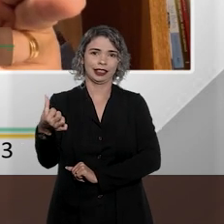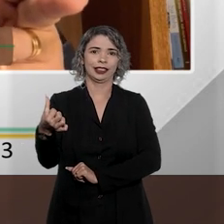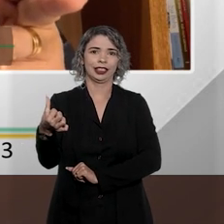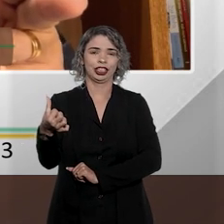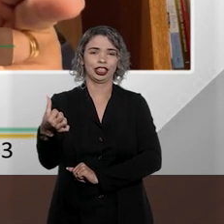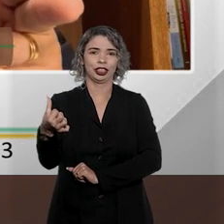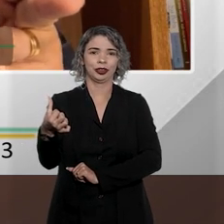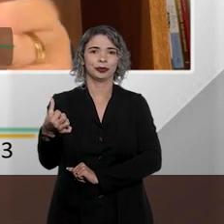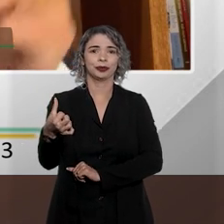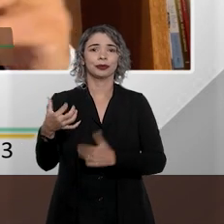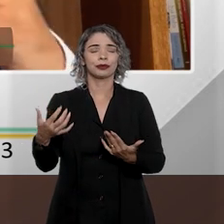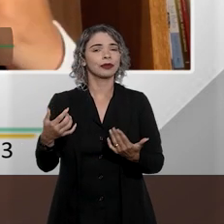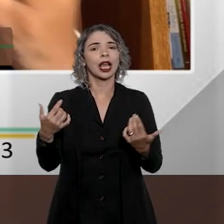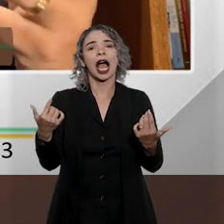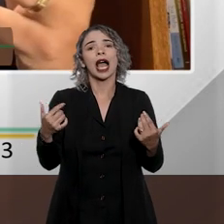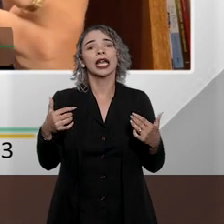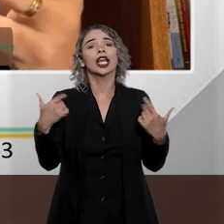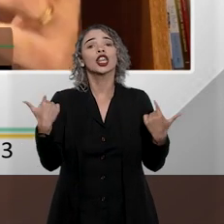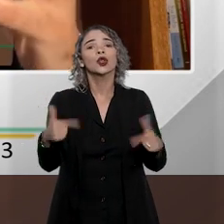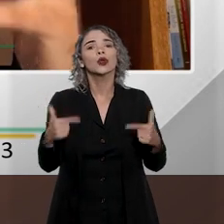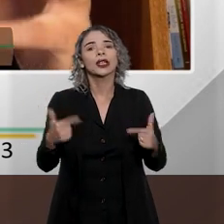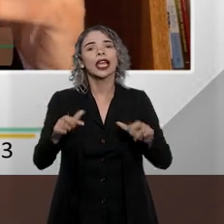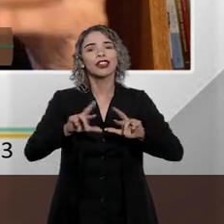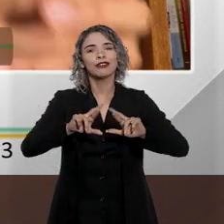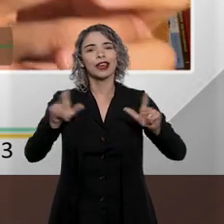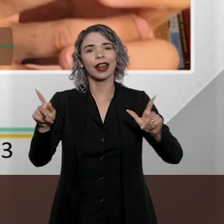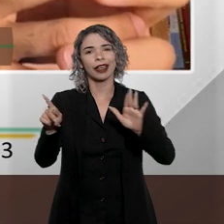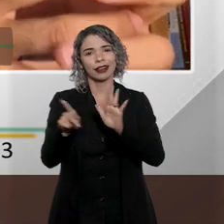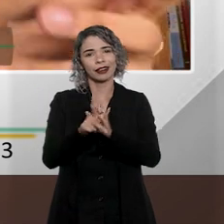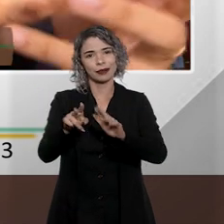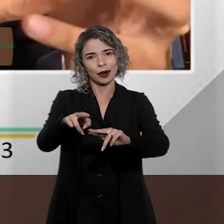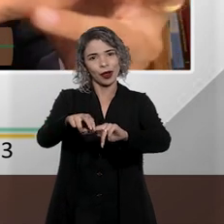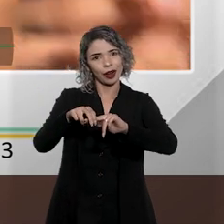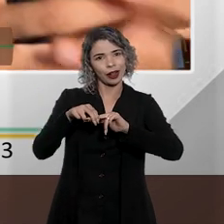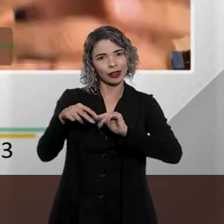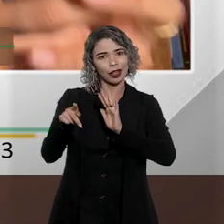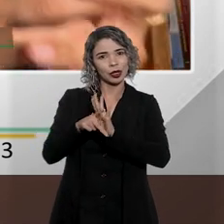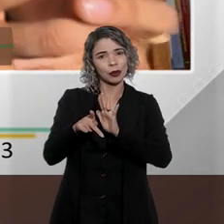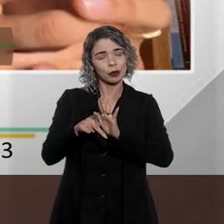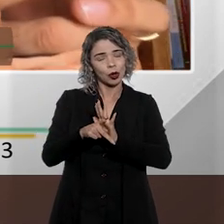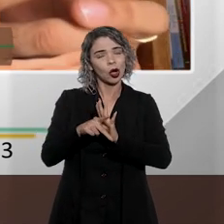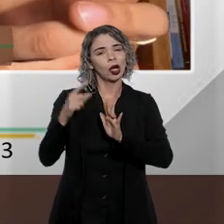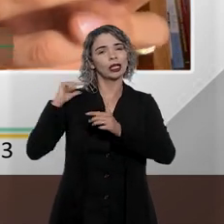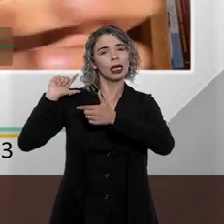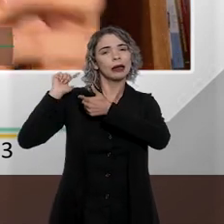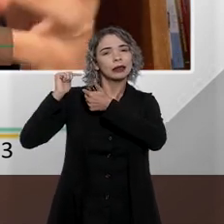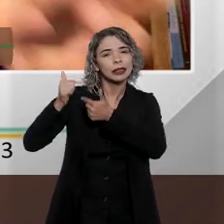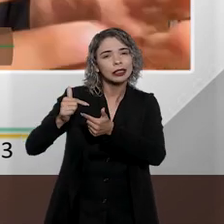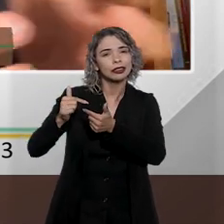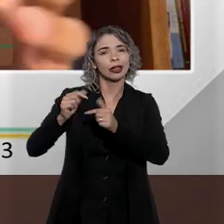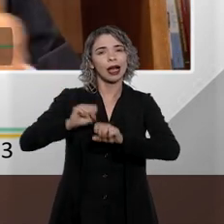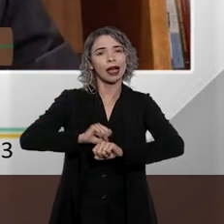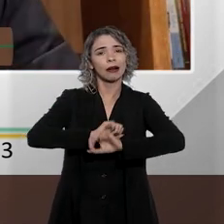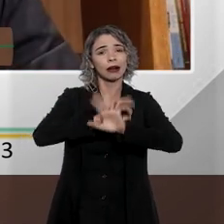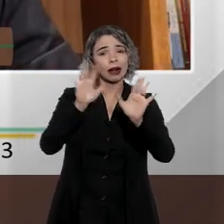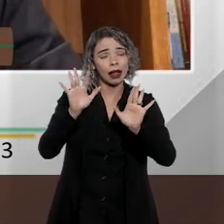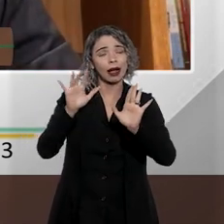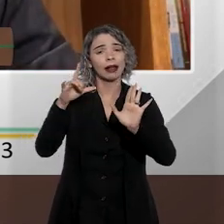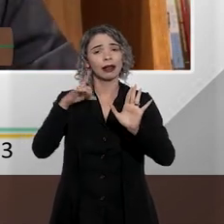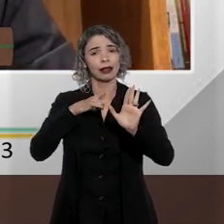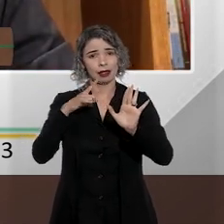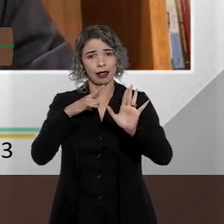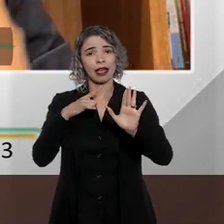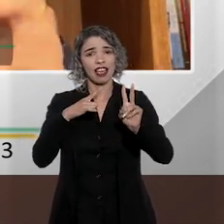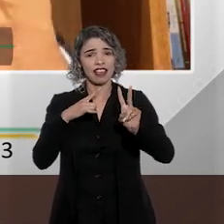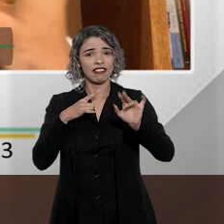extirpando a divergência que se construiu pela doutrina mais clássica e majoritária, que o professor Vinícius